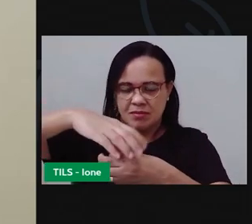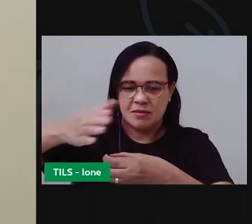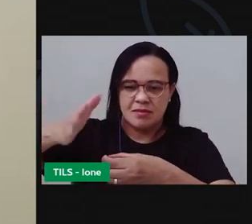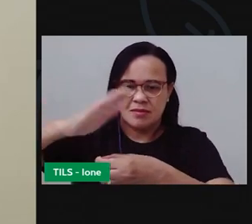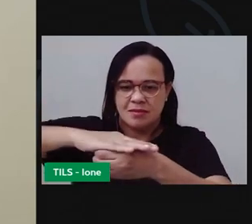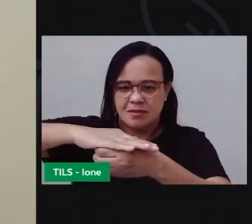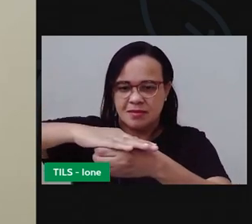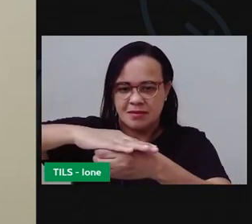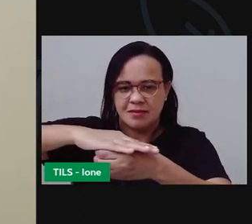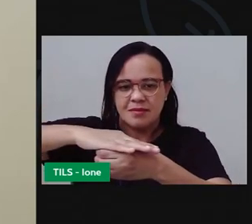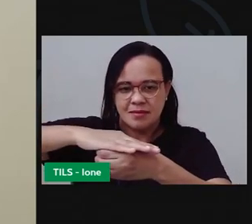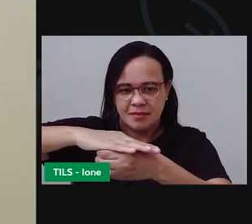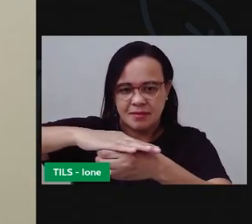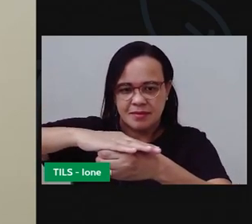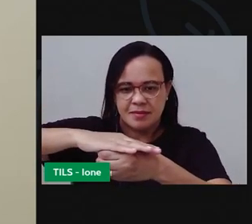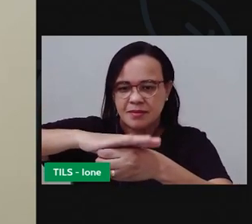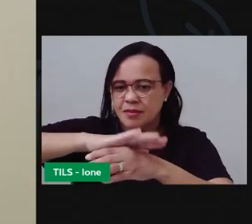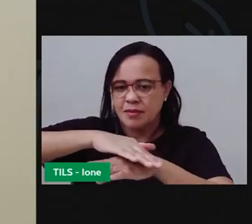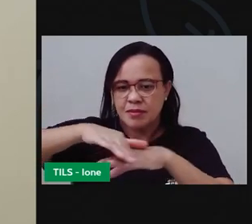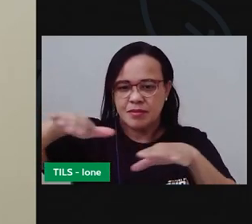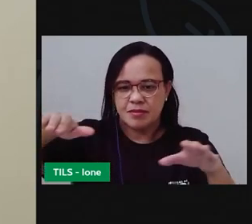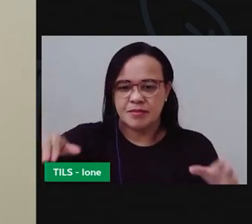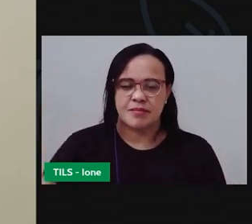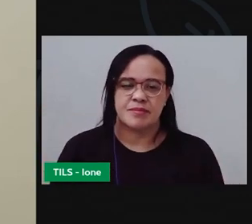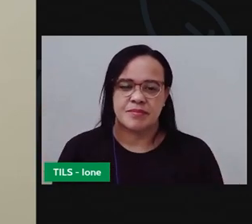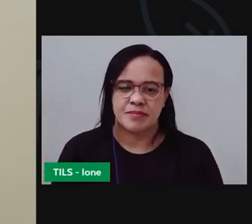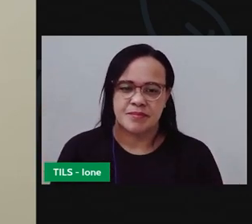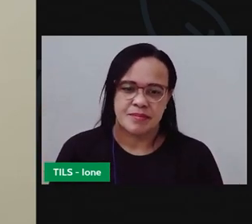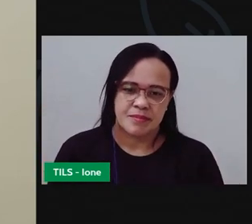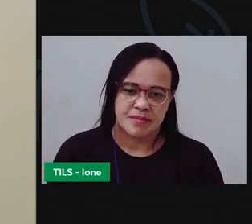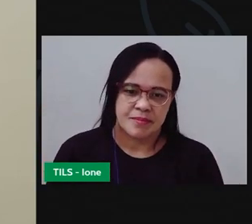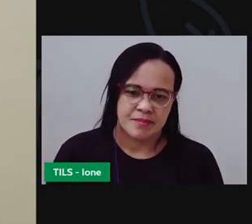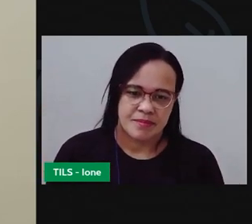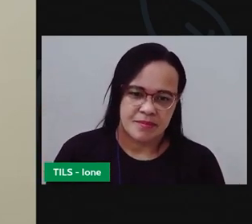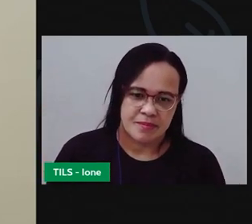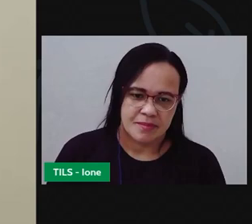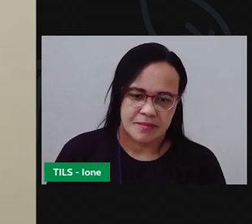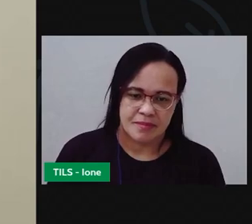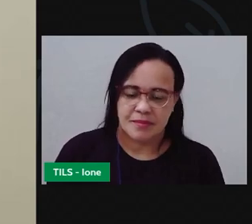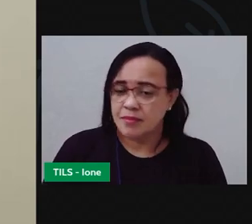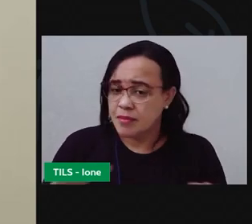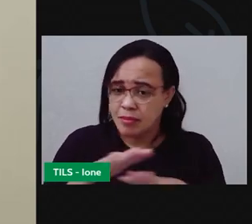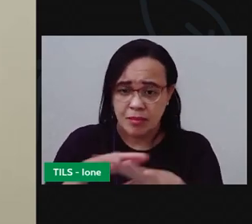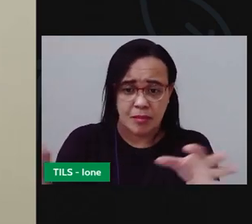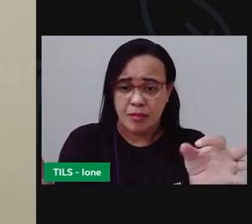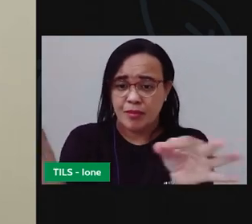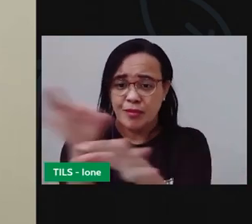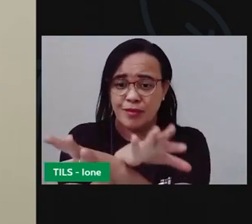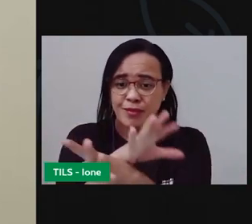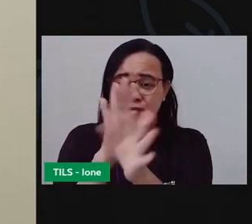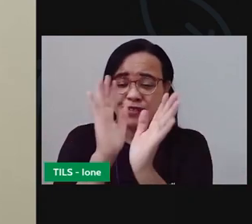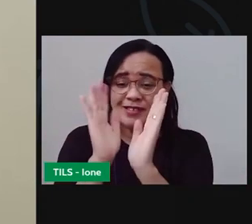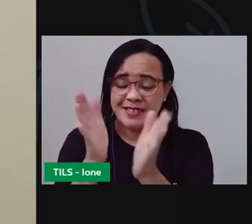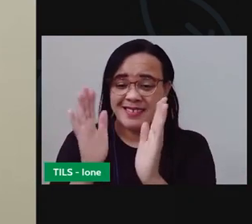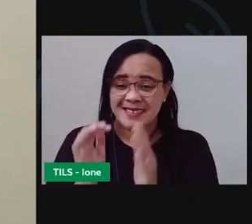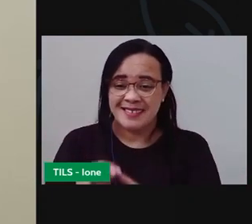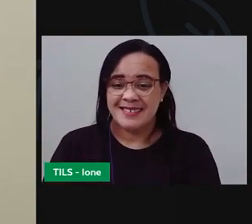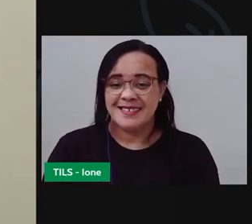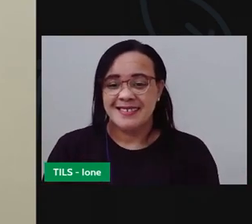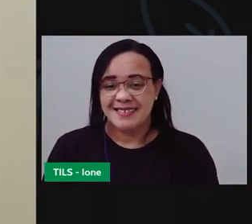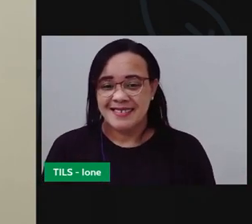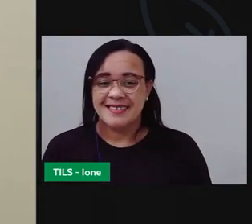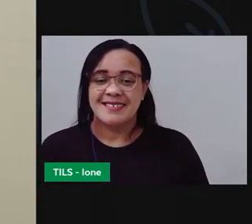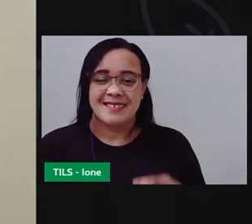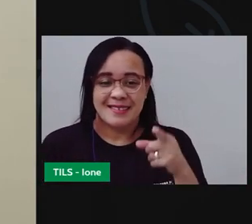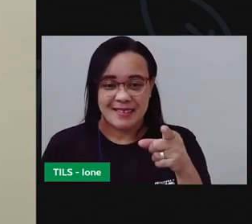coloco aqui a composteira já tá pronta olha